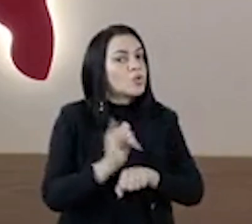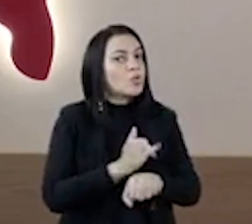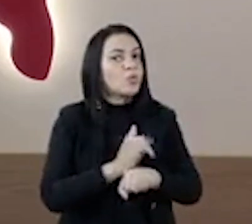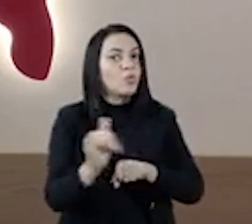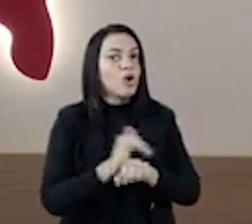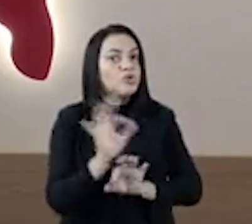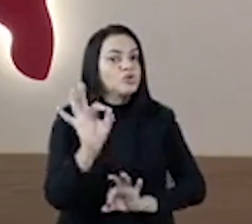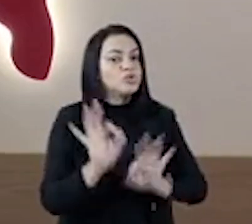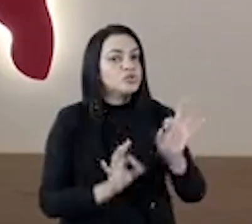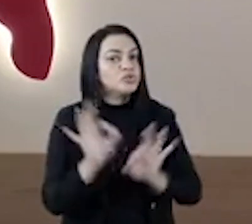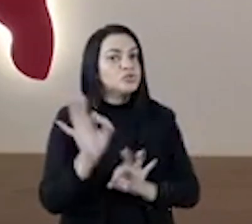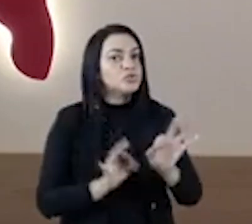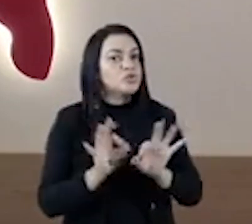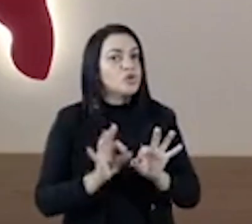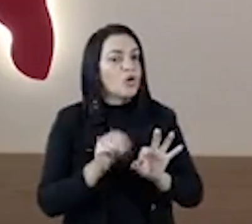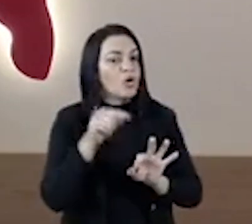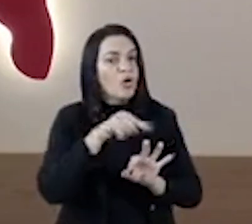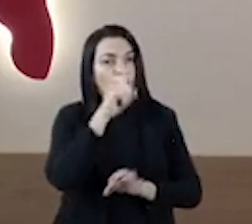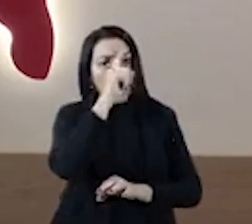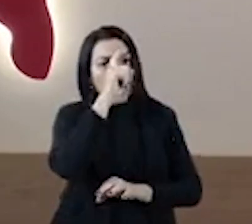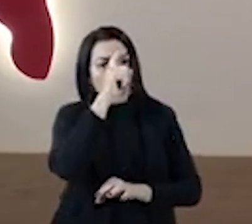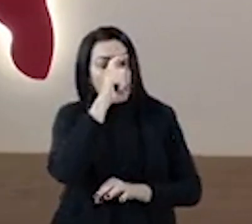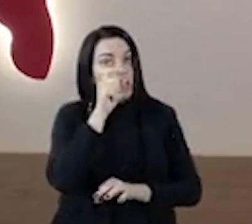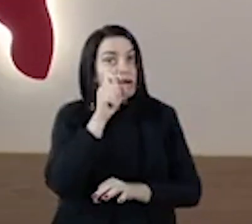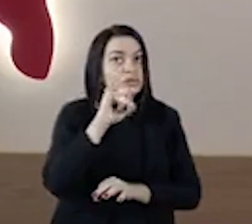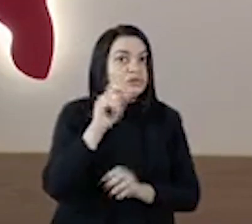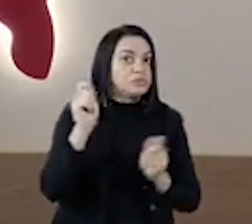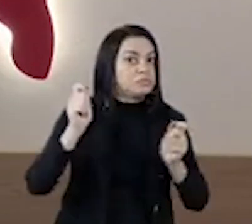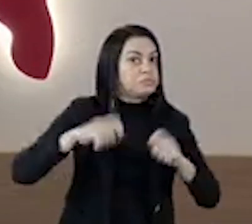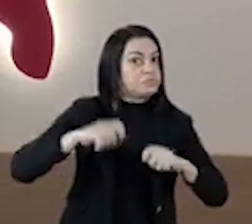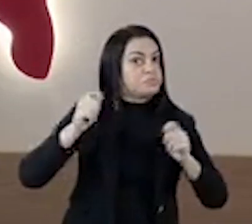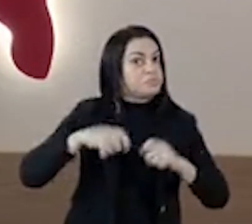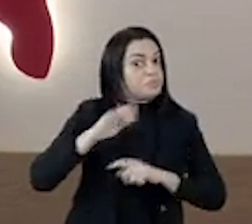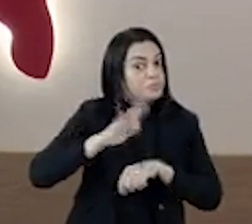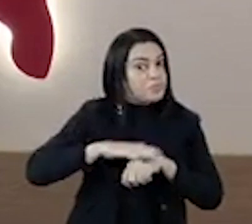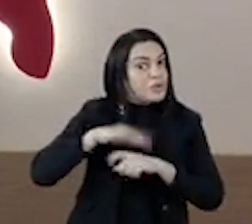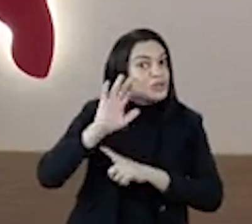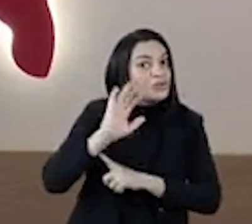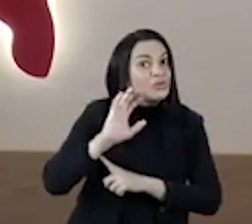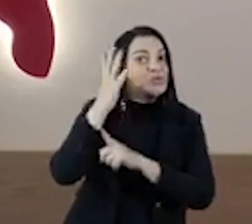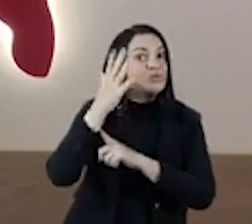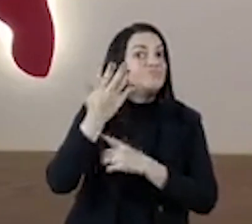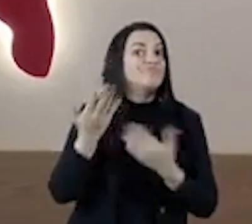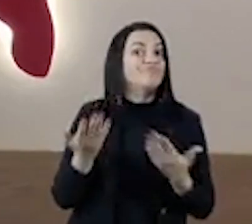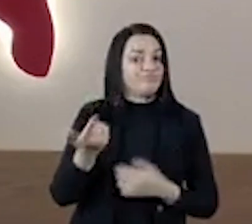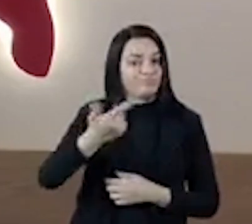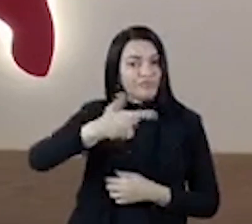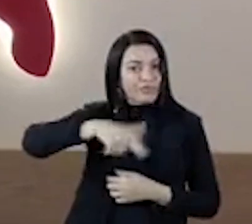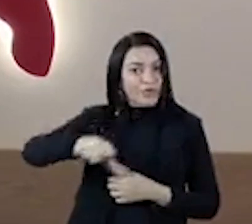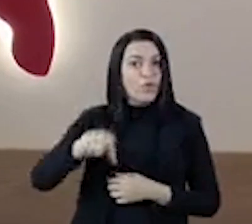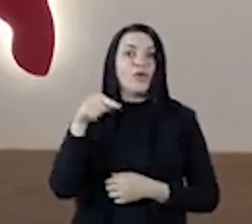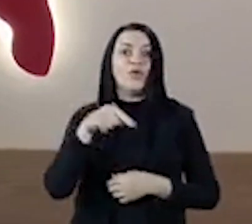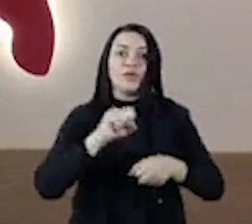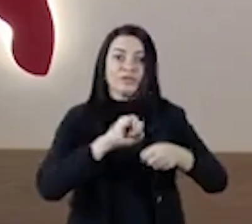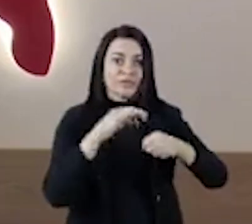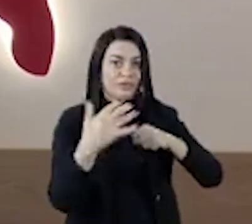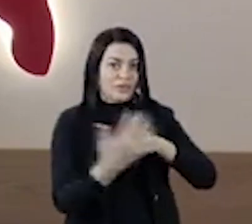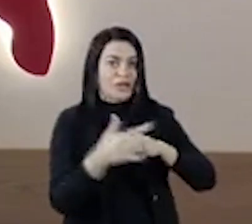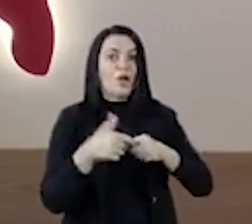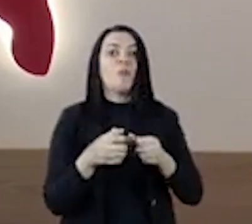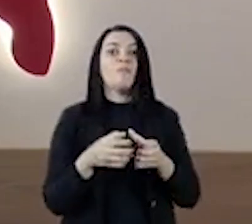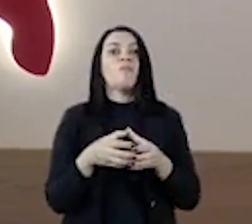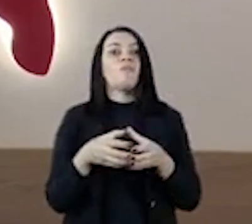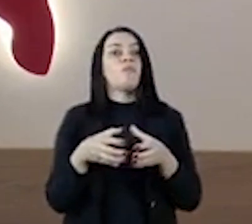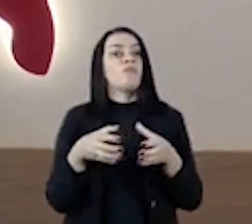organização da nossa rede Para uma eventual retomada de casos com o